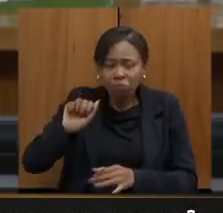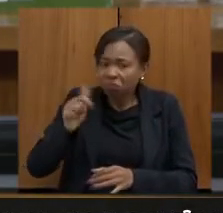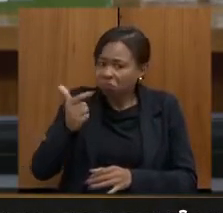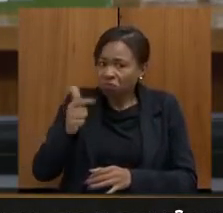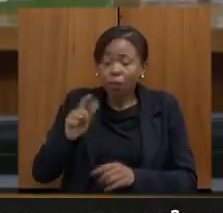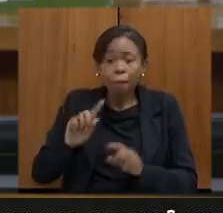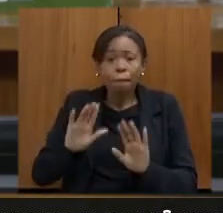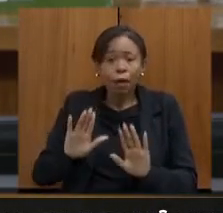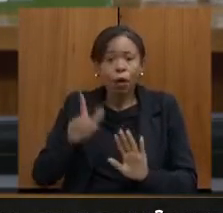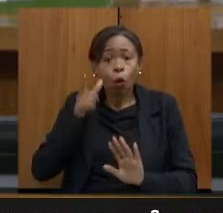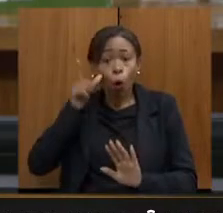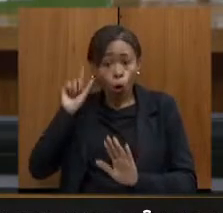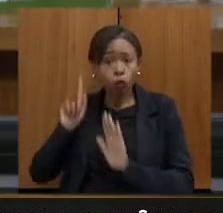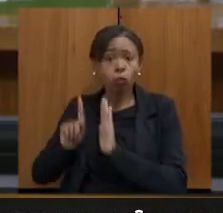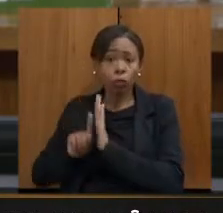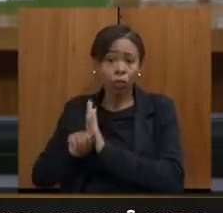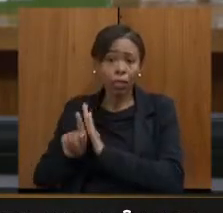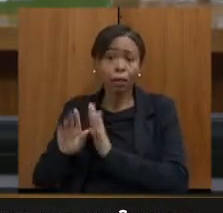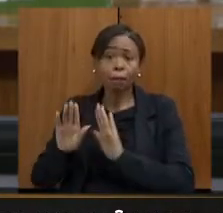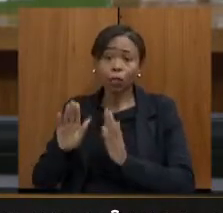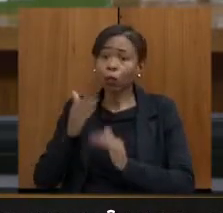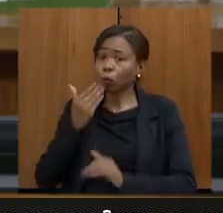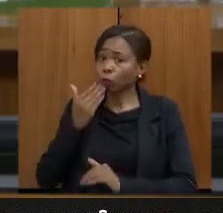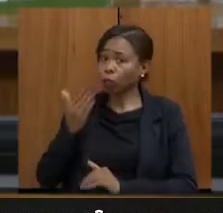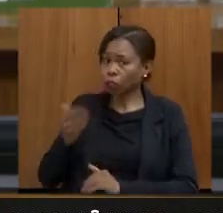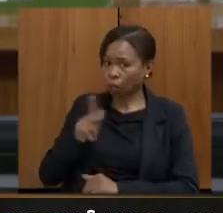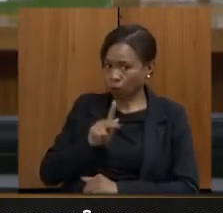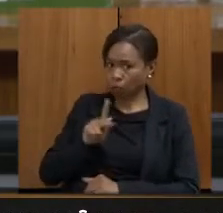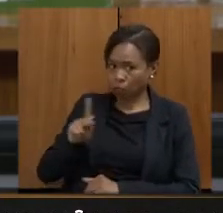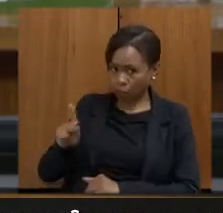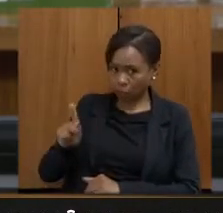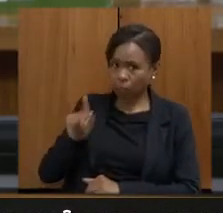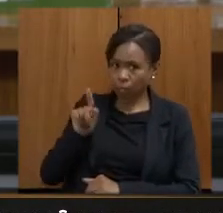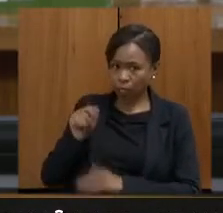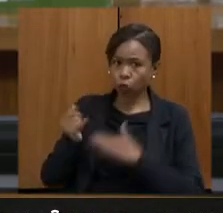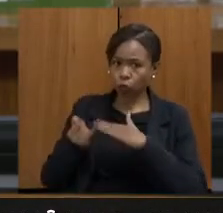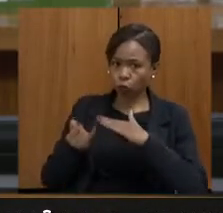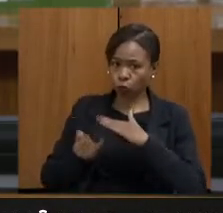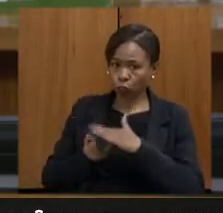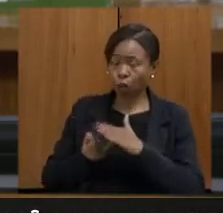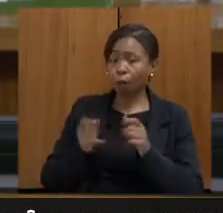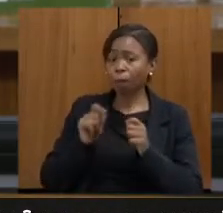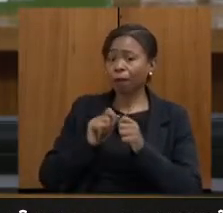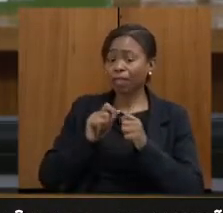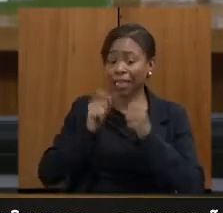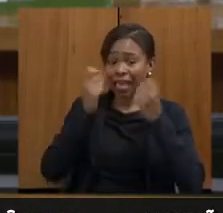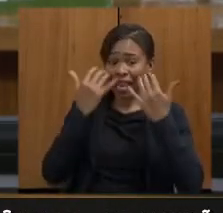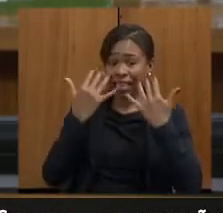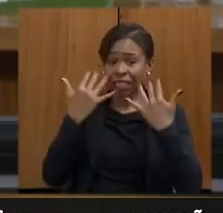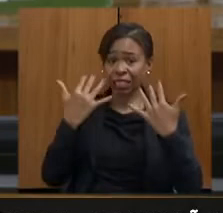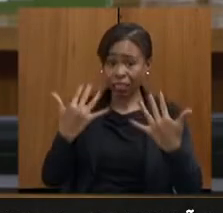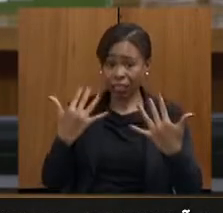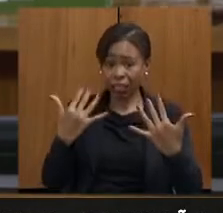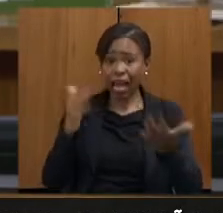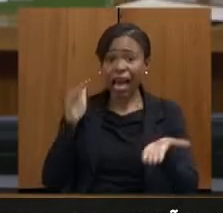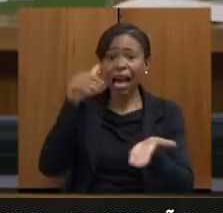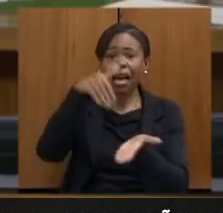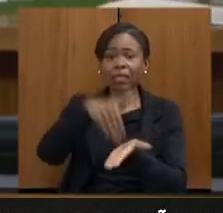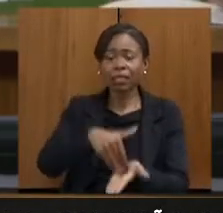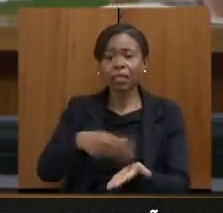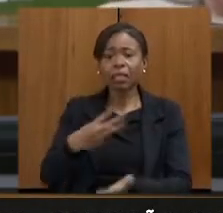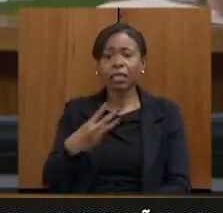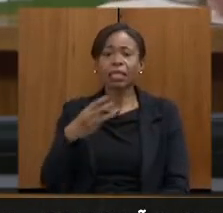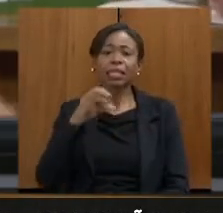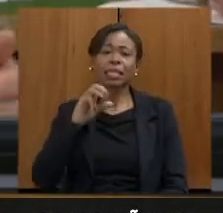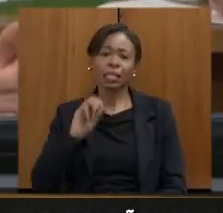mas eu pedi à presidência do IEFA que realize as três até o dia 30 do mês